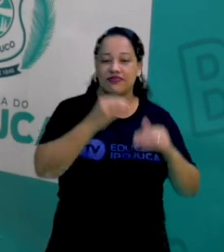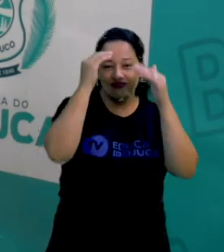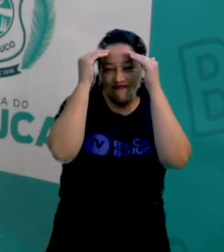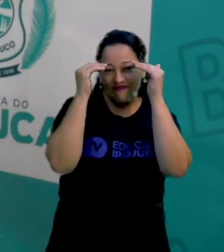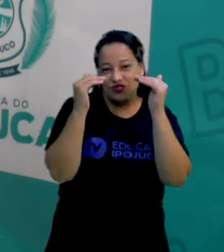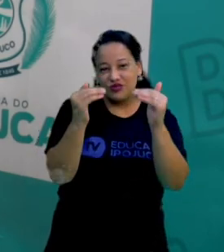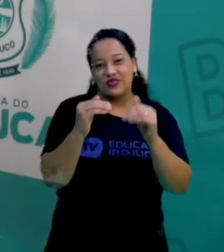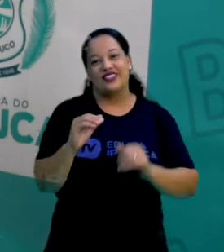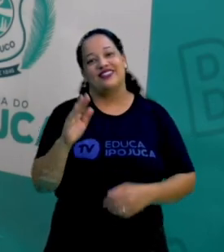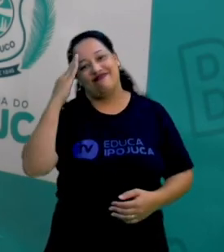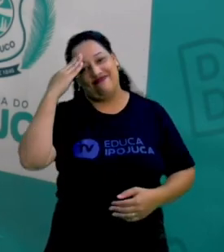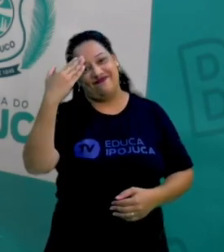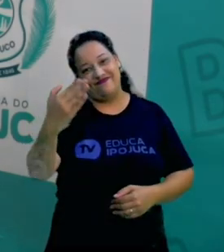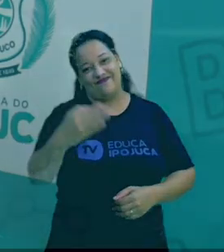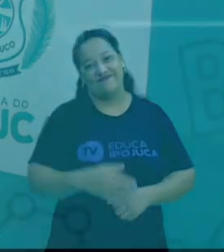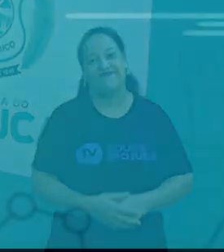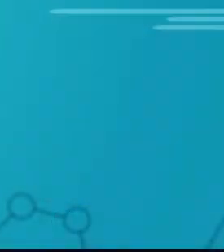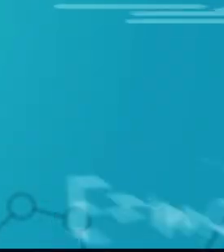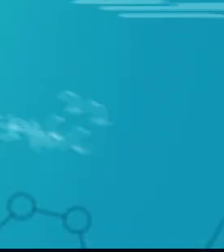Valeu.